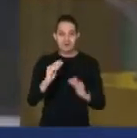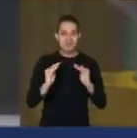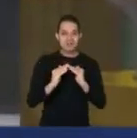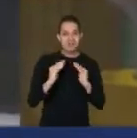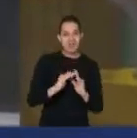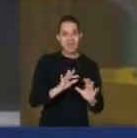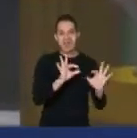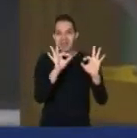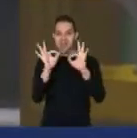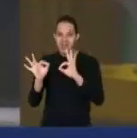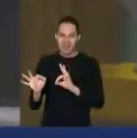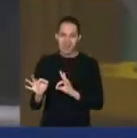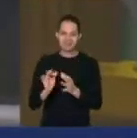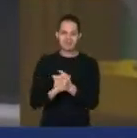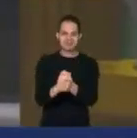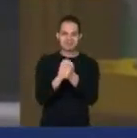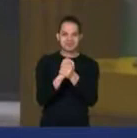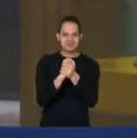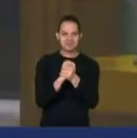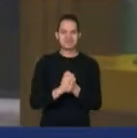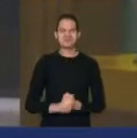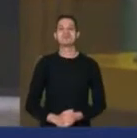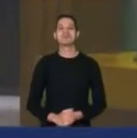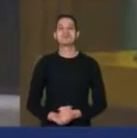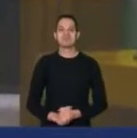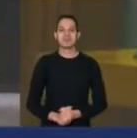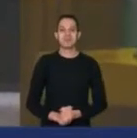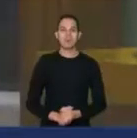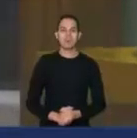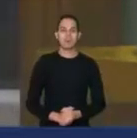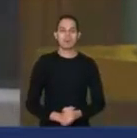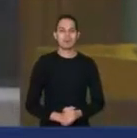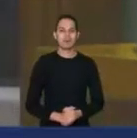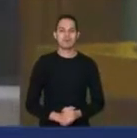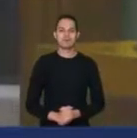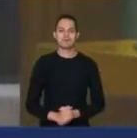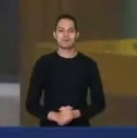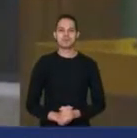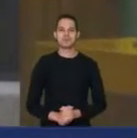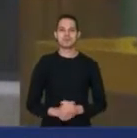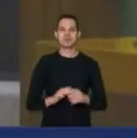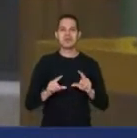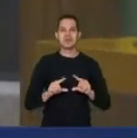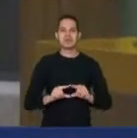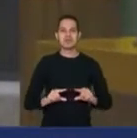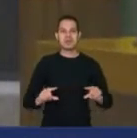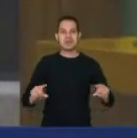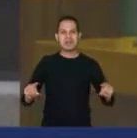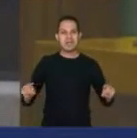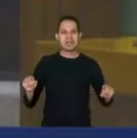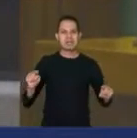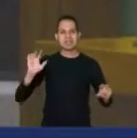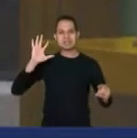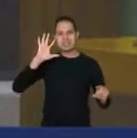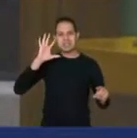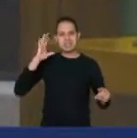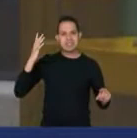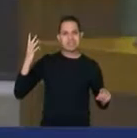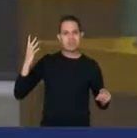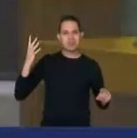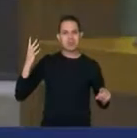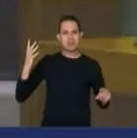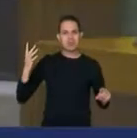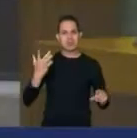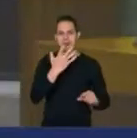aqui mais uma dessas frases e decisões desse que ocupa o